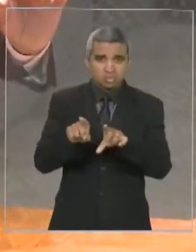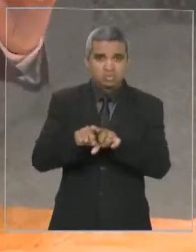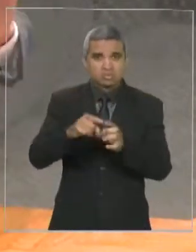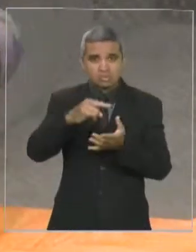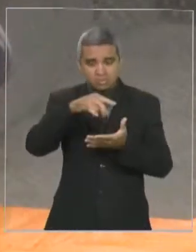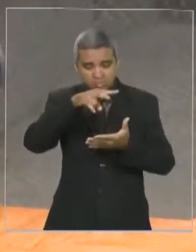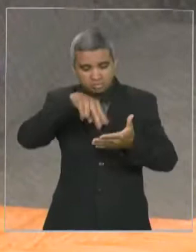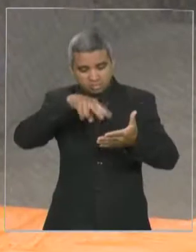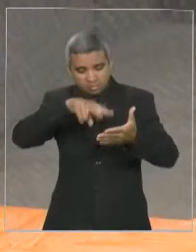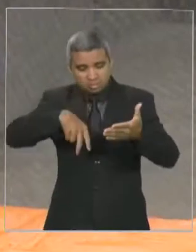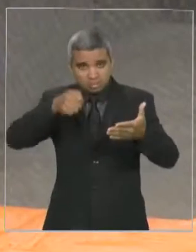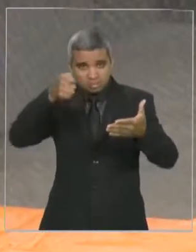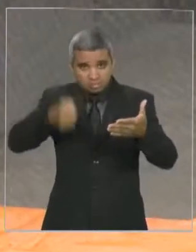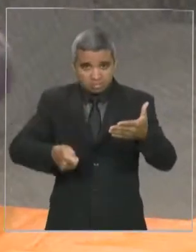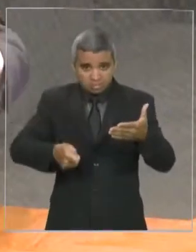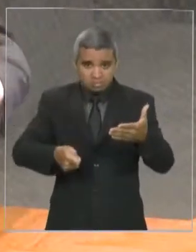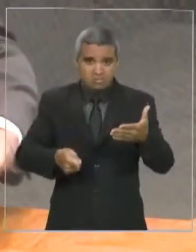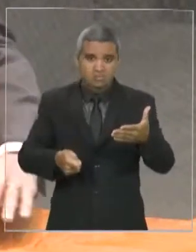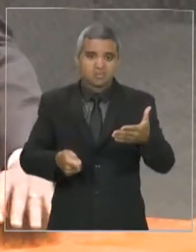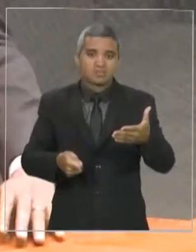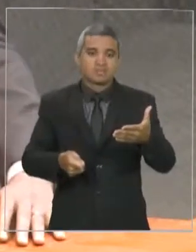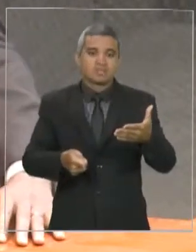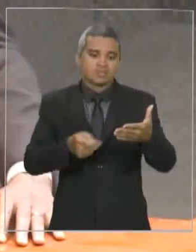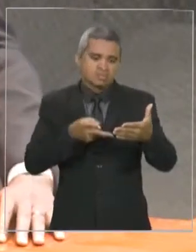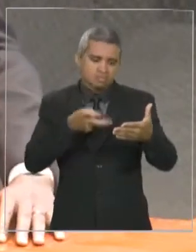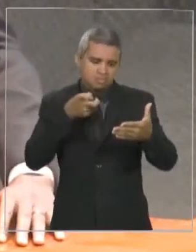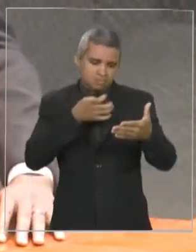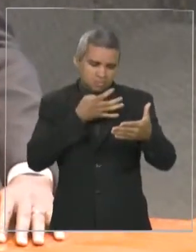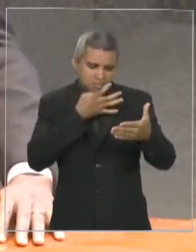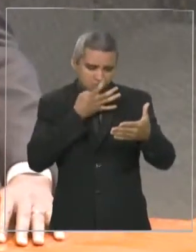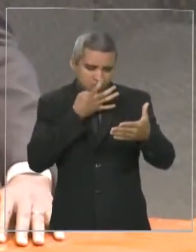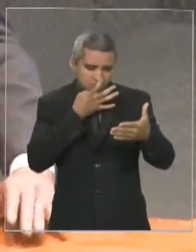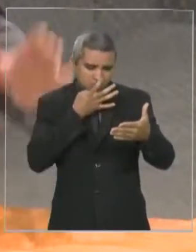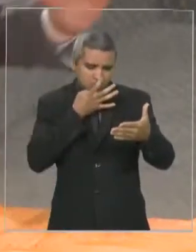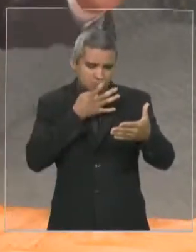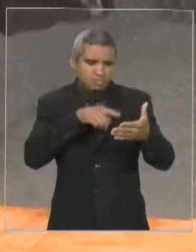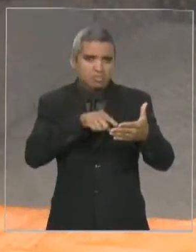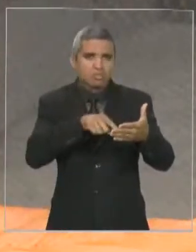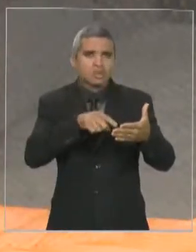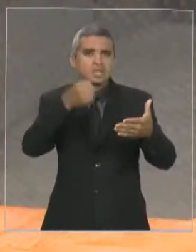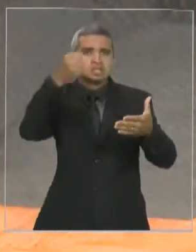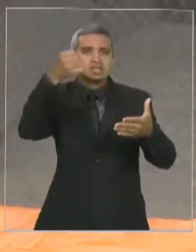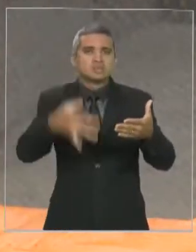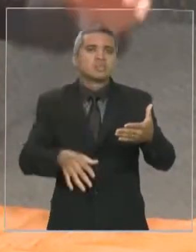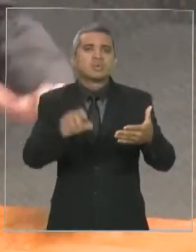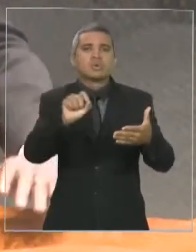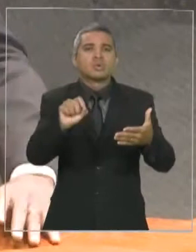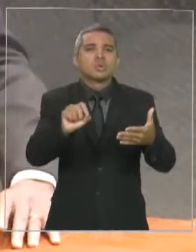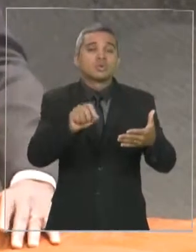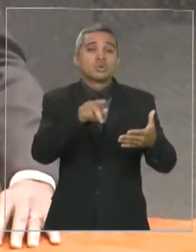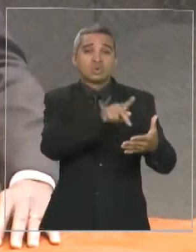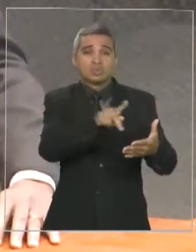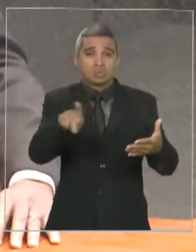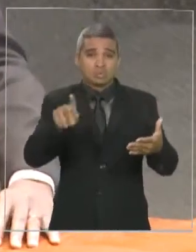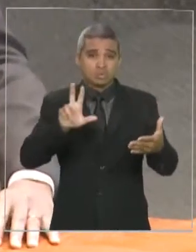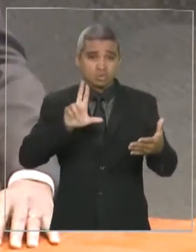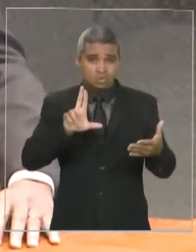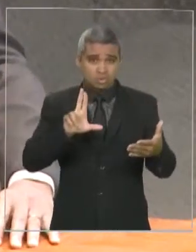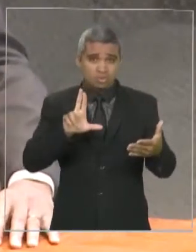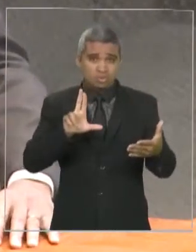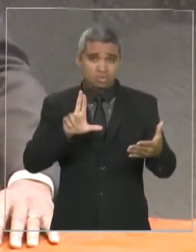lê a sentença observa com muita clareza isso, ele diz que o presidente Lula, ele